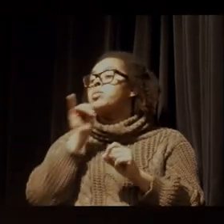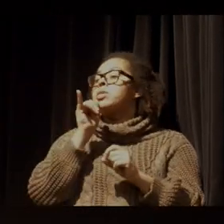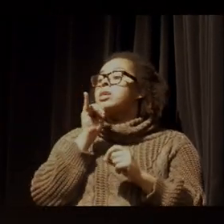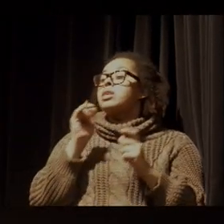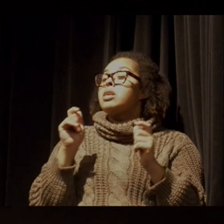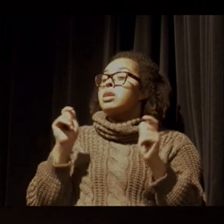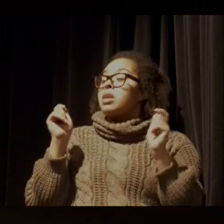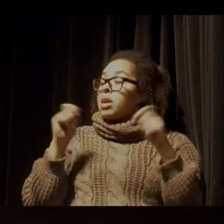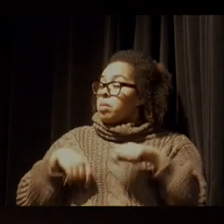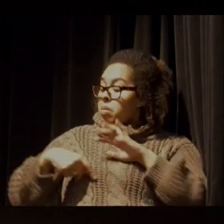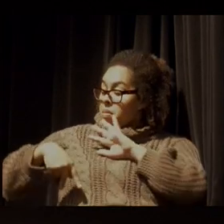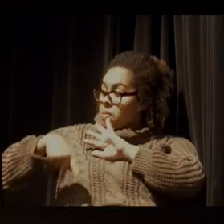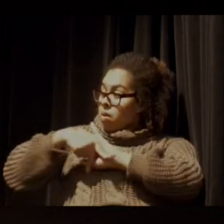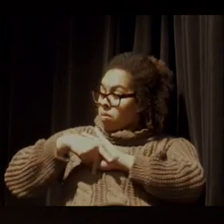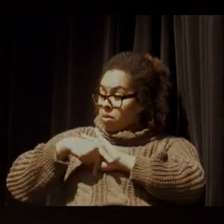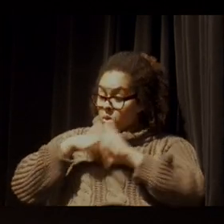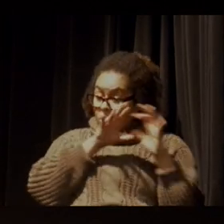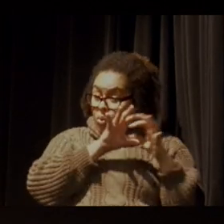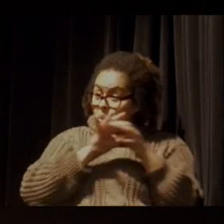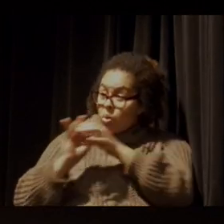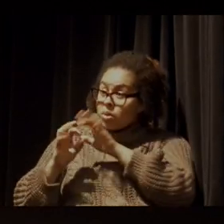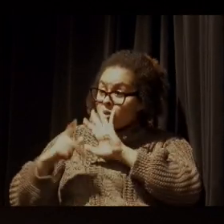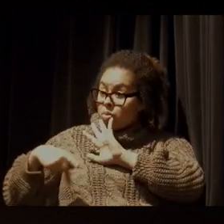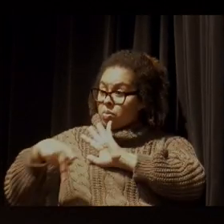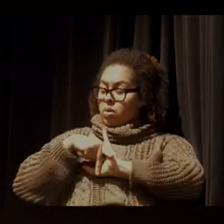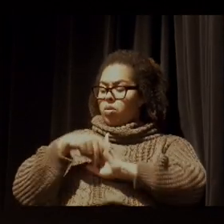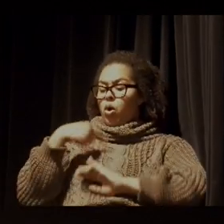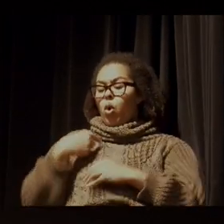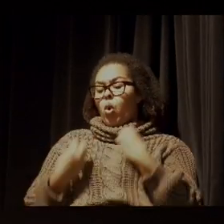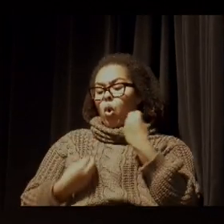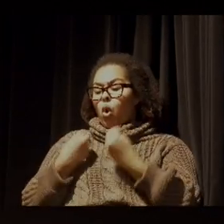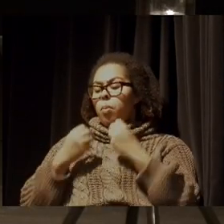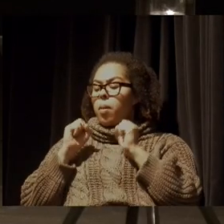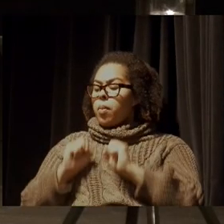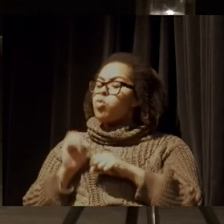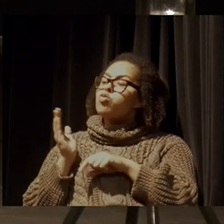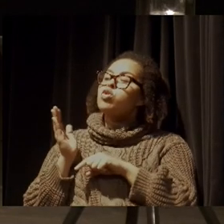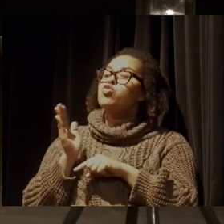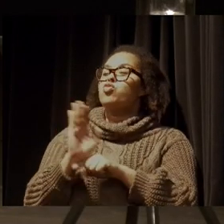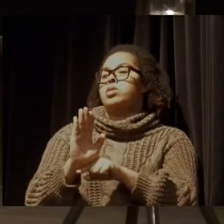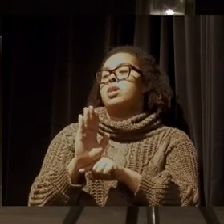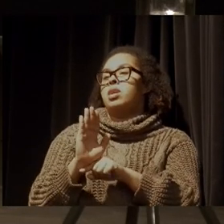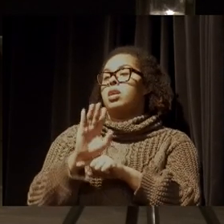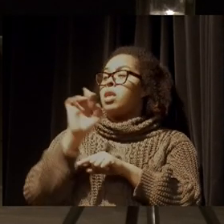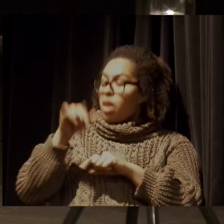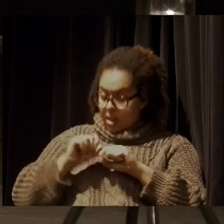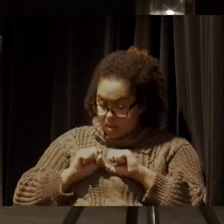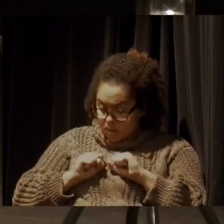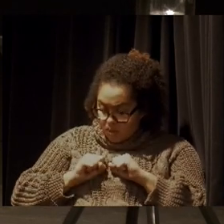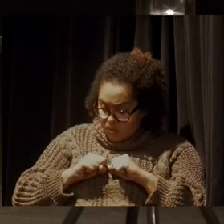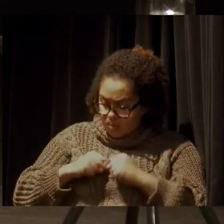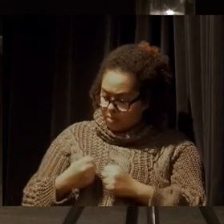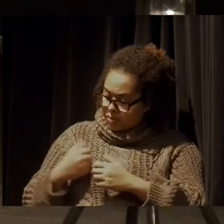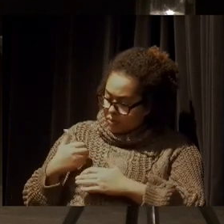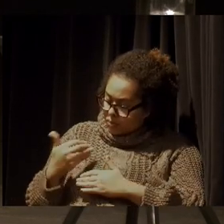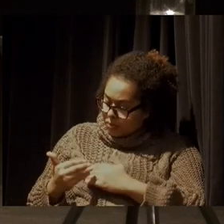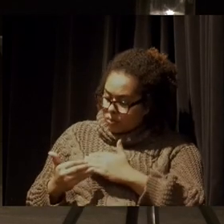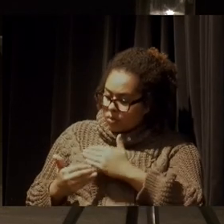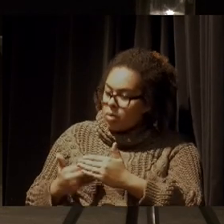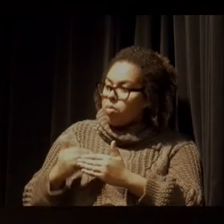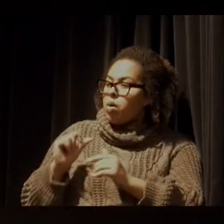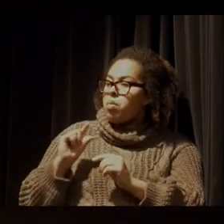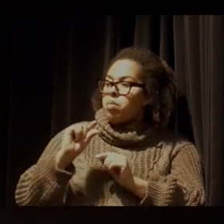sua capacidade, nas suas condições, a sua contribuição, porque é esse esforço que vai fazendo o esforço